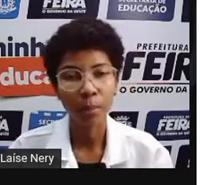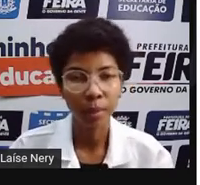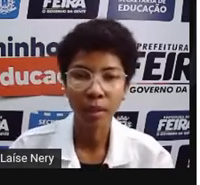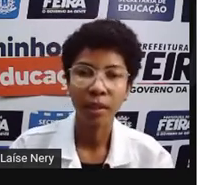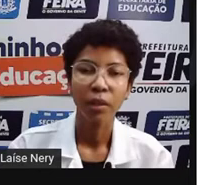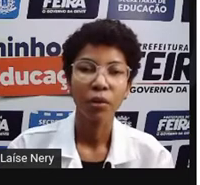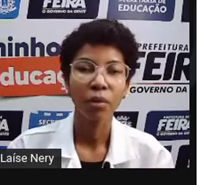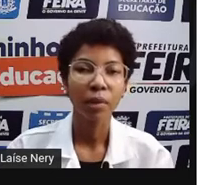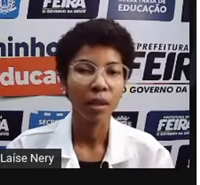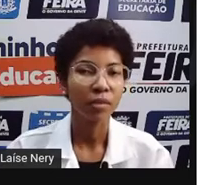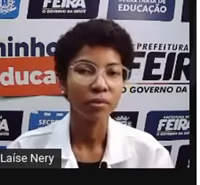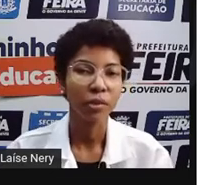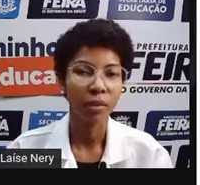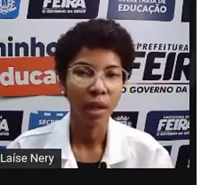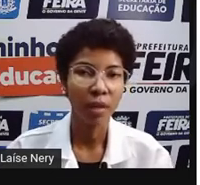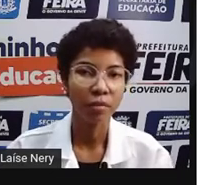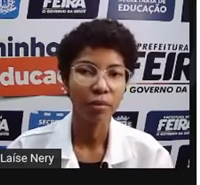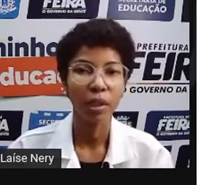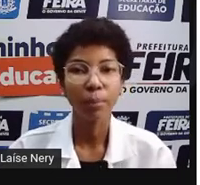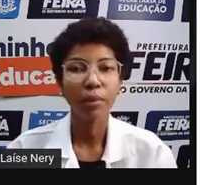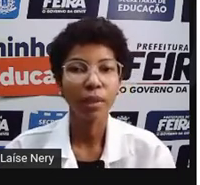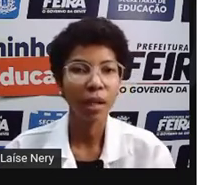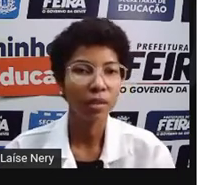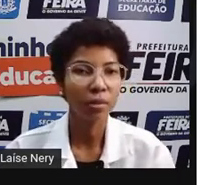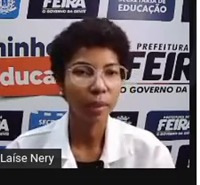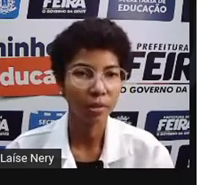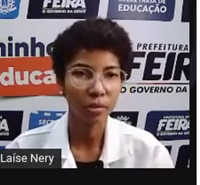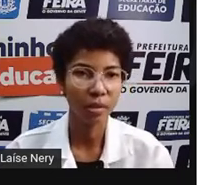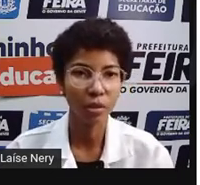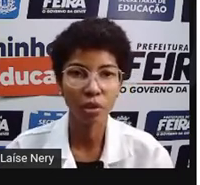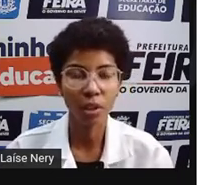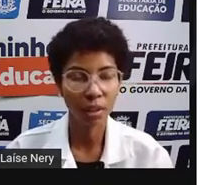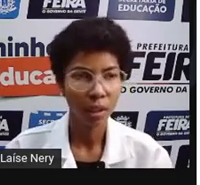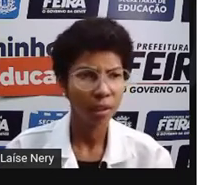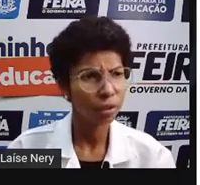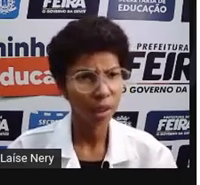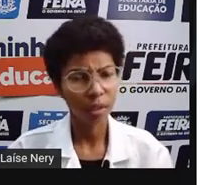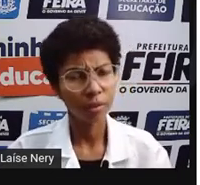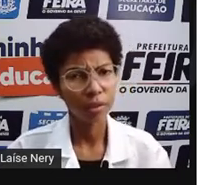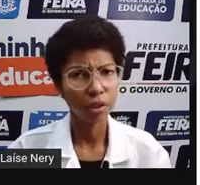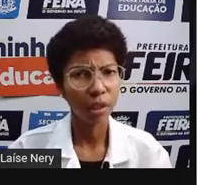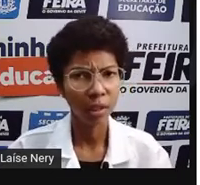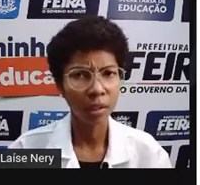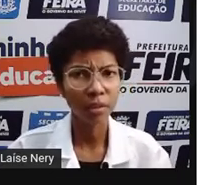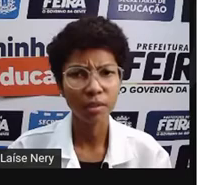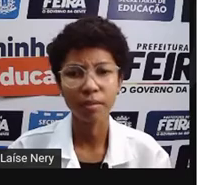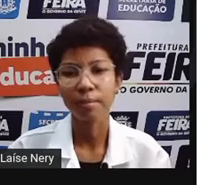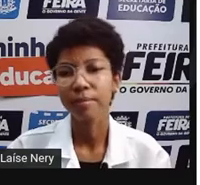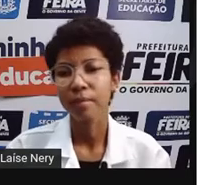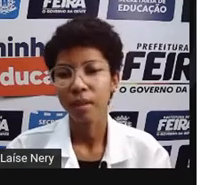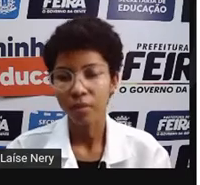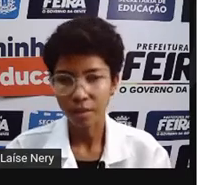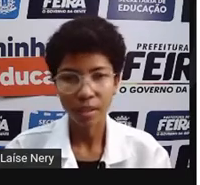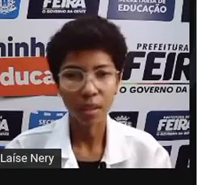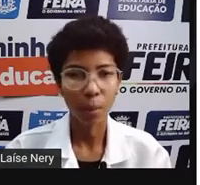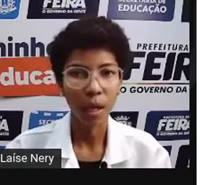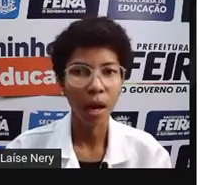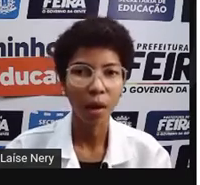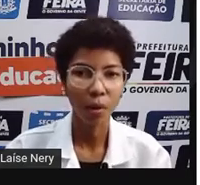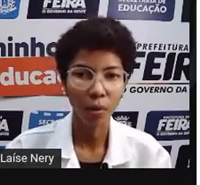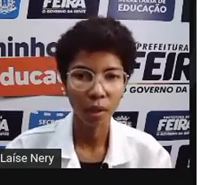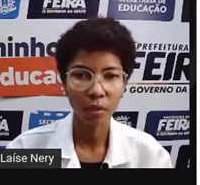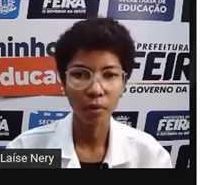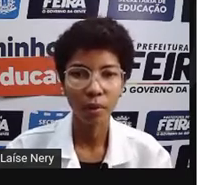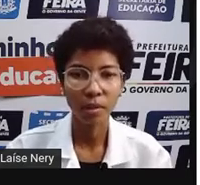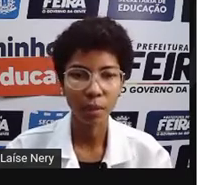você não sabia como elas funcionavam e por que isso passou a existir, já que não existia antes, você vai saber